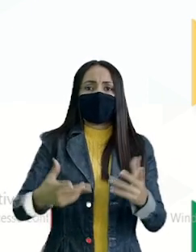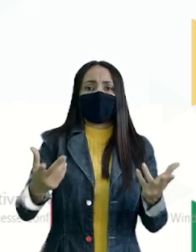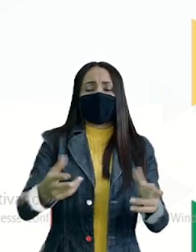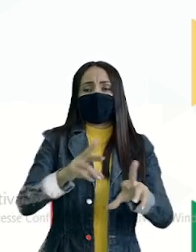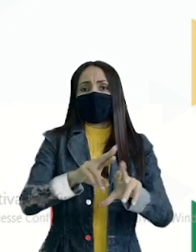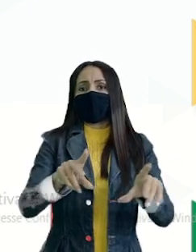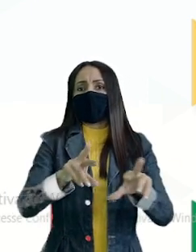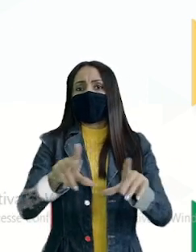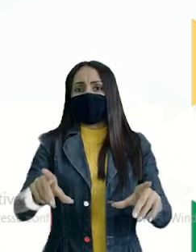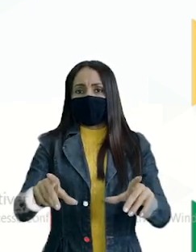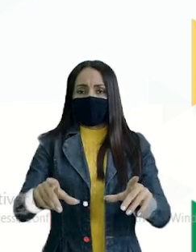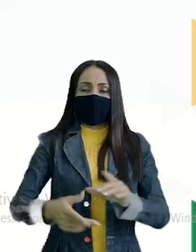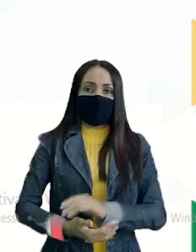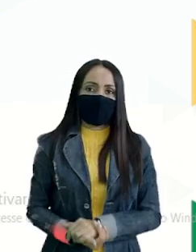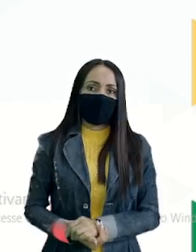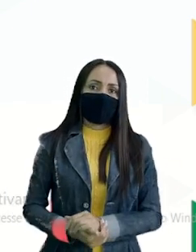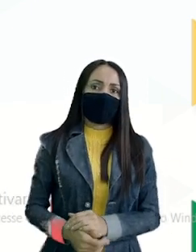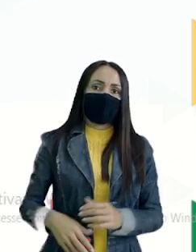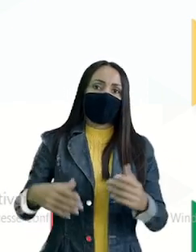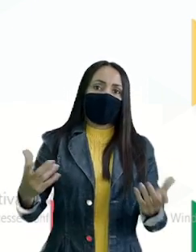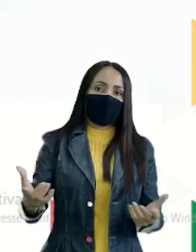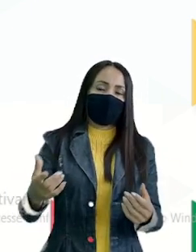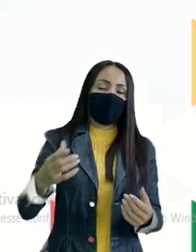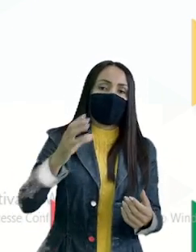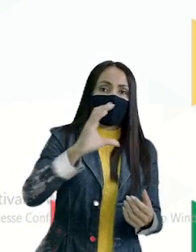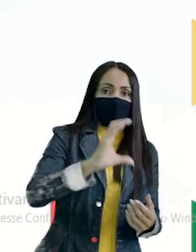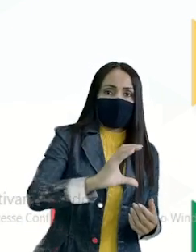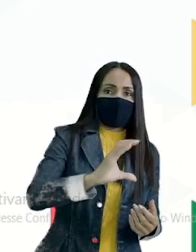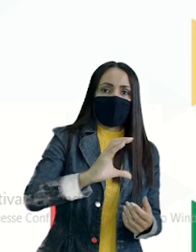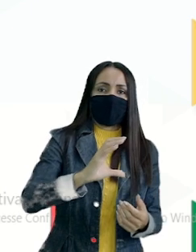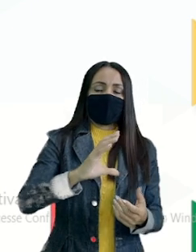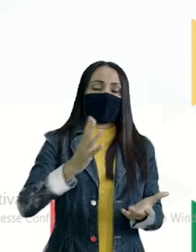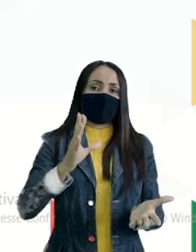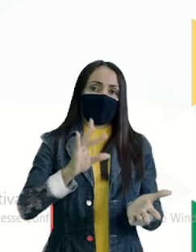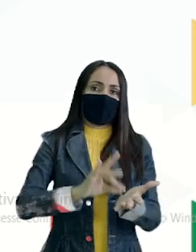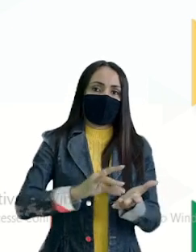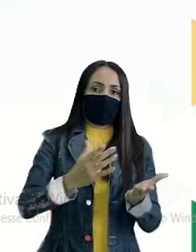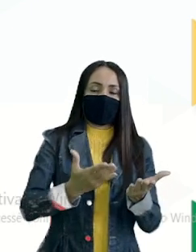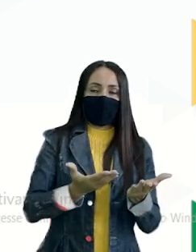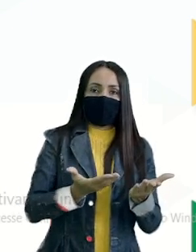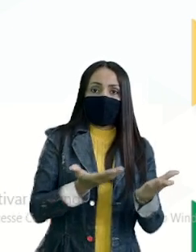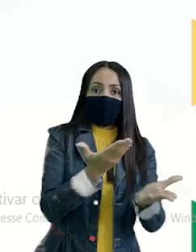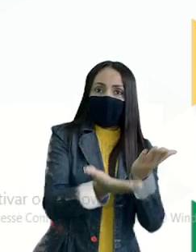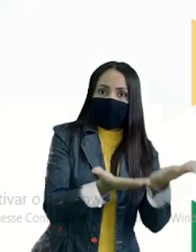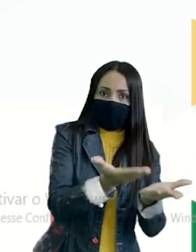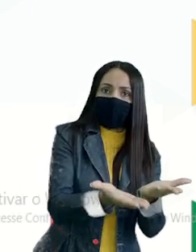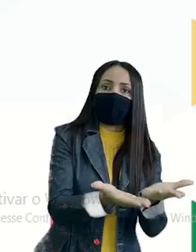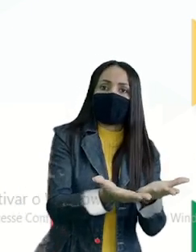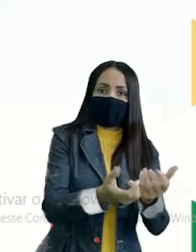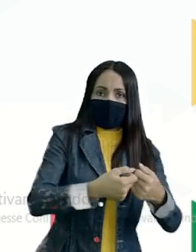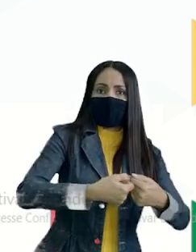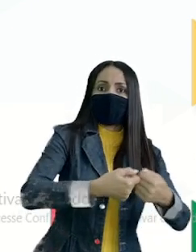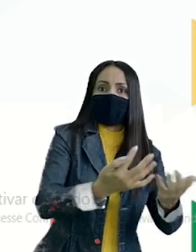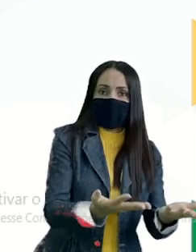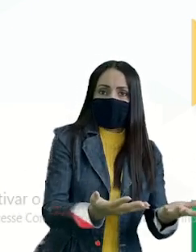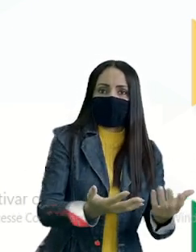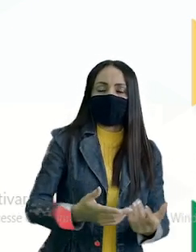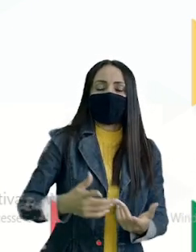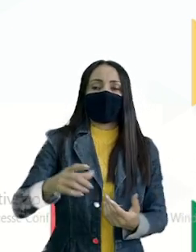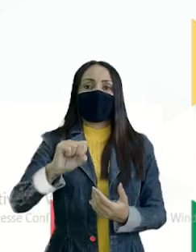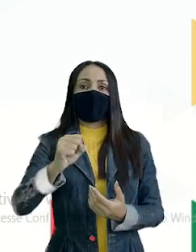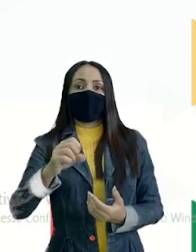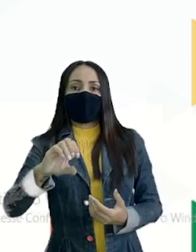Seção Com C É o ato De que Ceder É Dar a alguém Seção